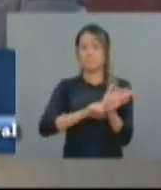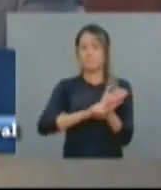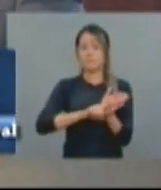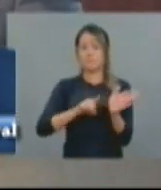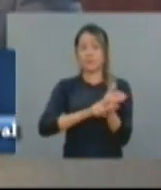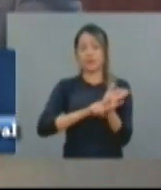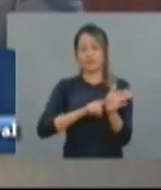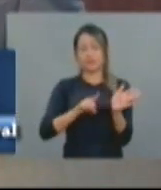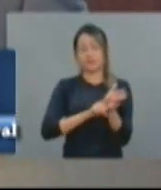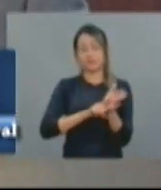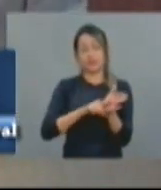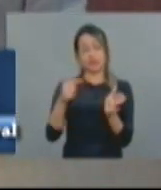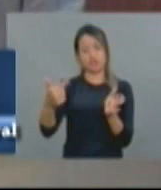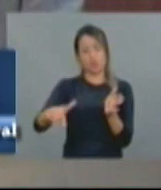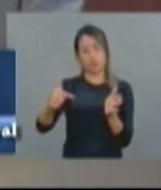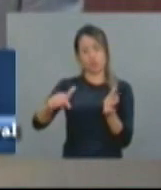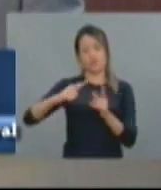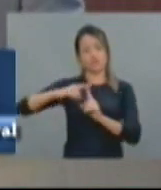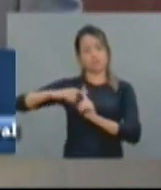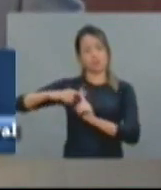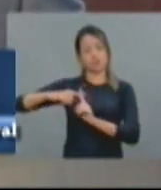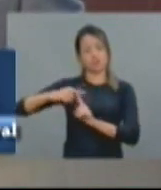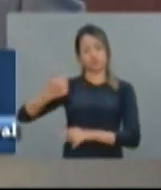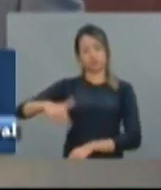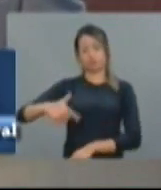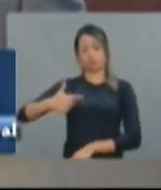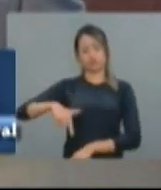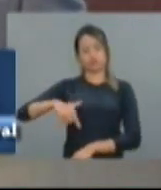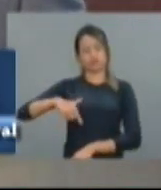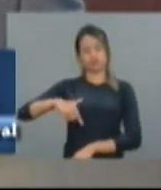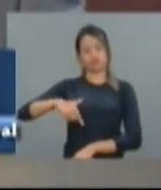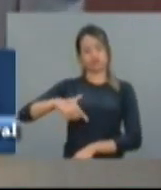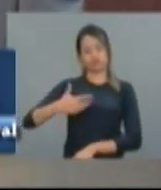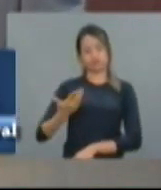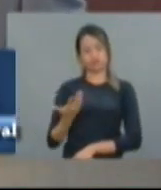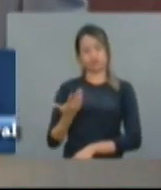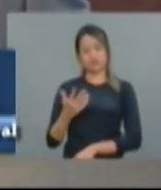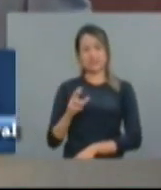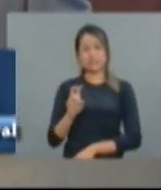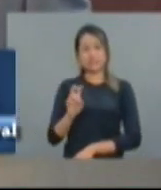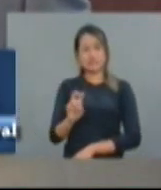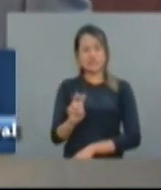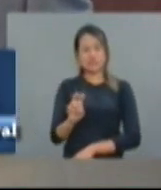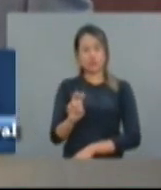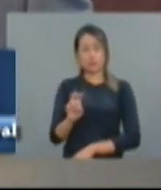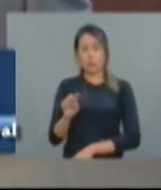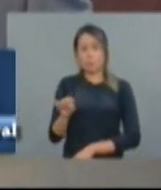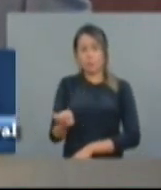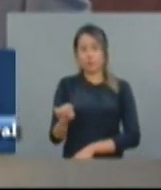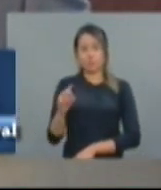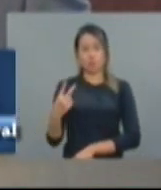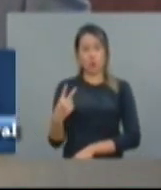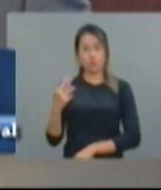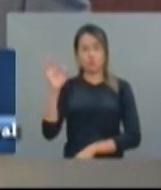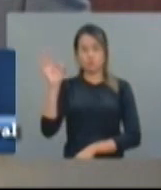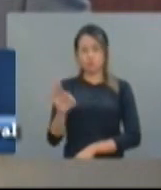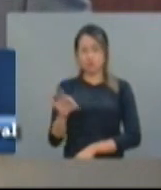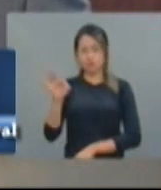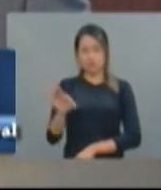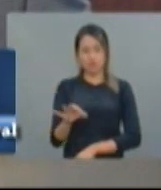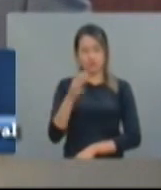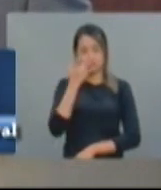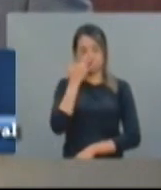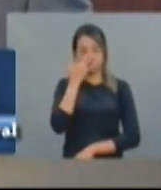dobro negativo. 5,2%, capitão Wagner, o Estado do Ceará